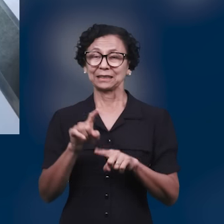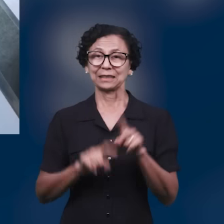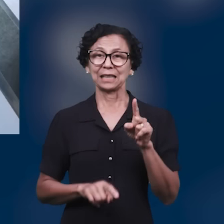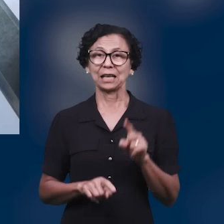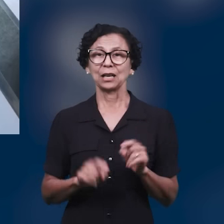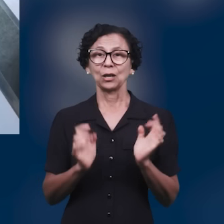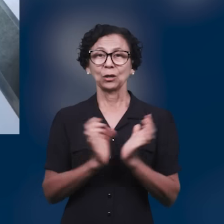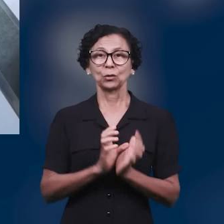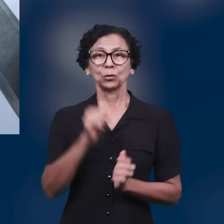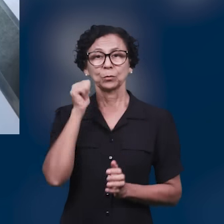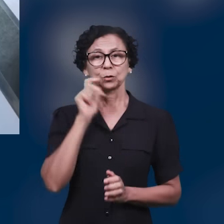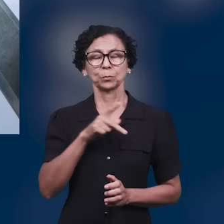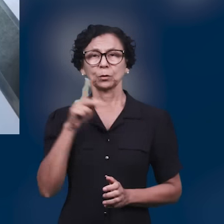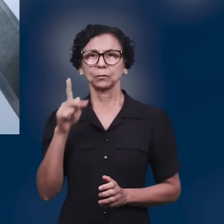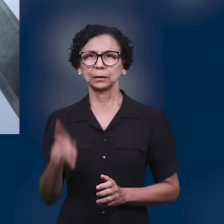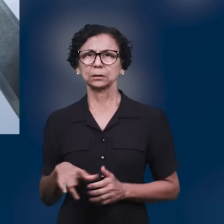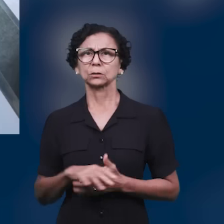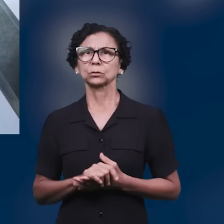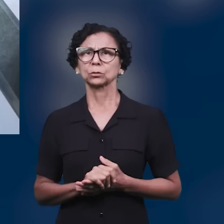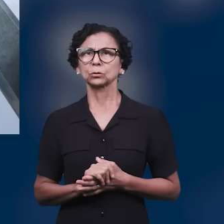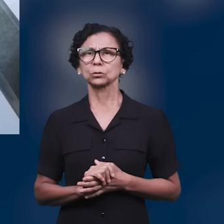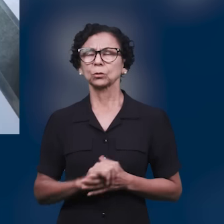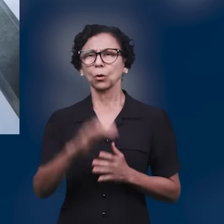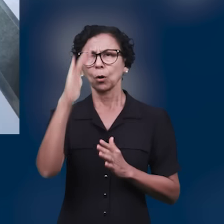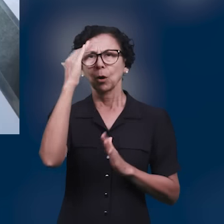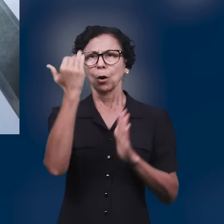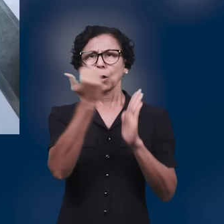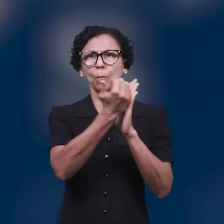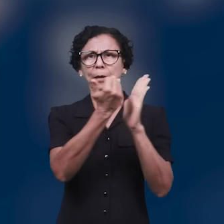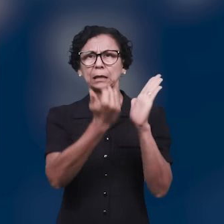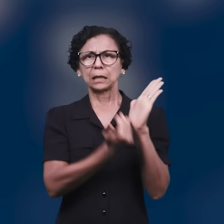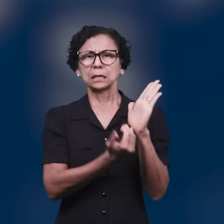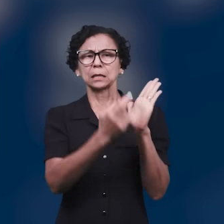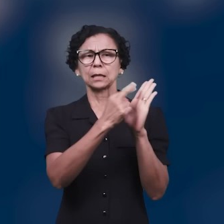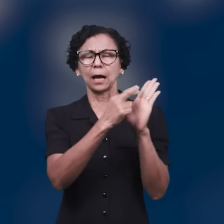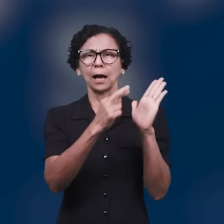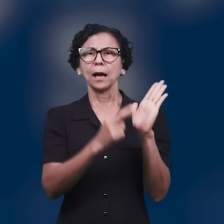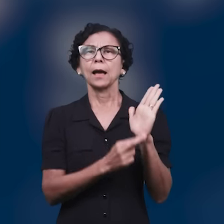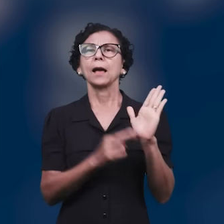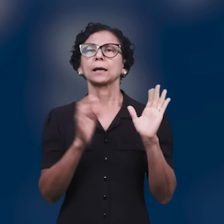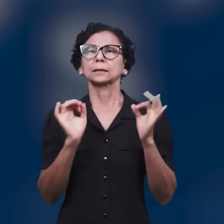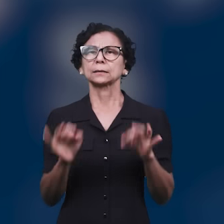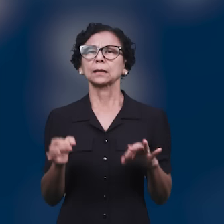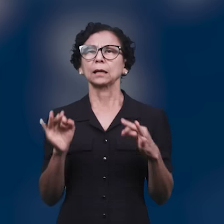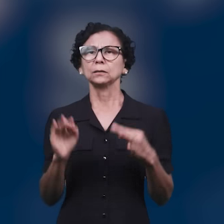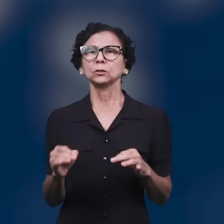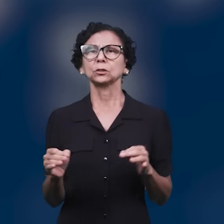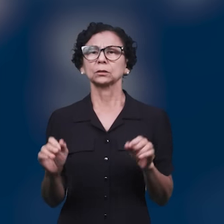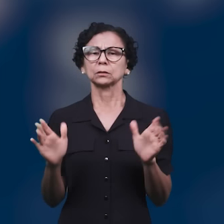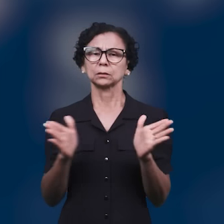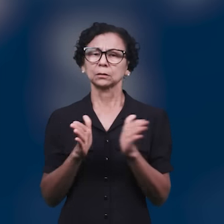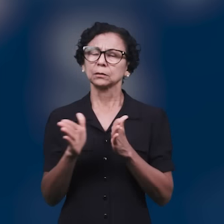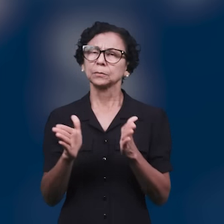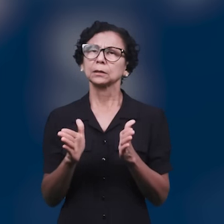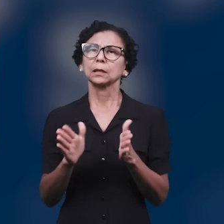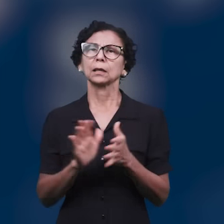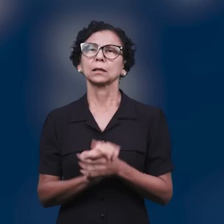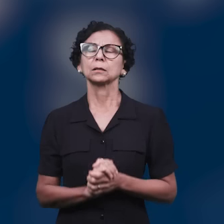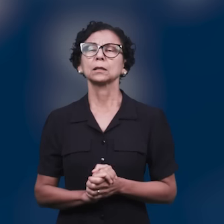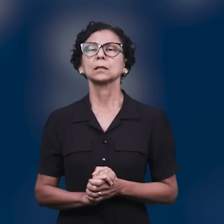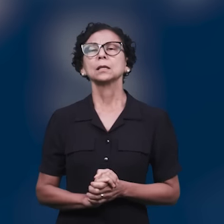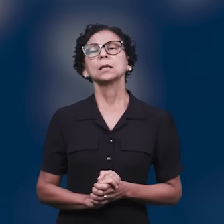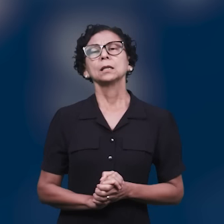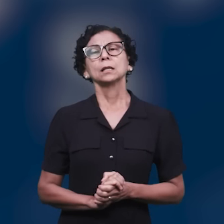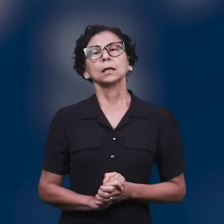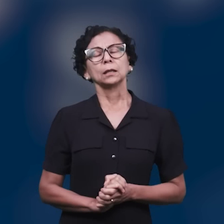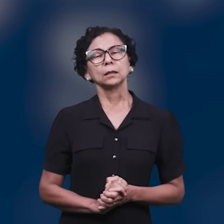professoras seguiram as orientações contidas nas diretrizes do trabalho de acessibilidade, sobre a organização das